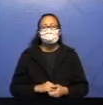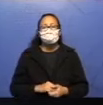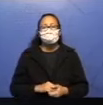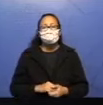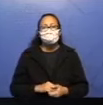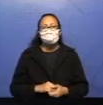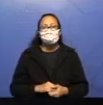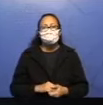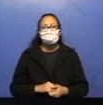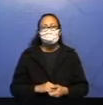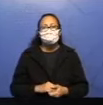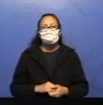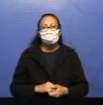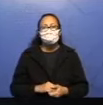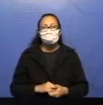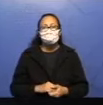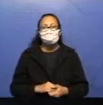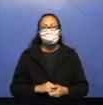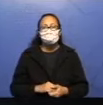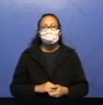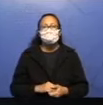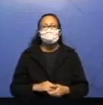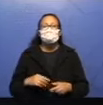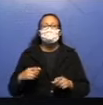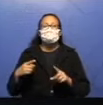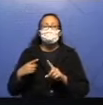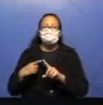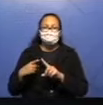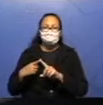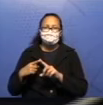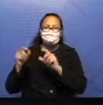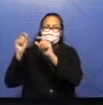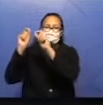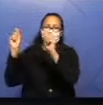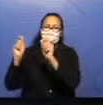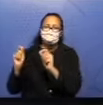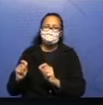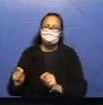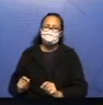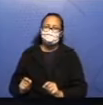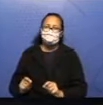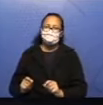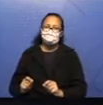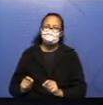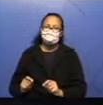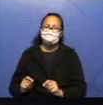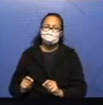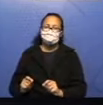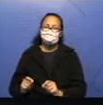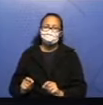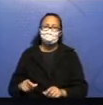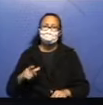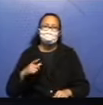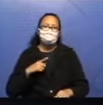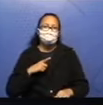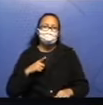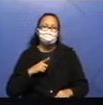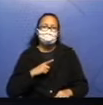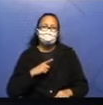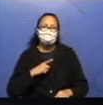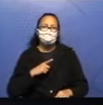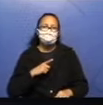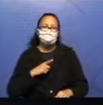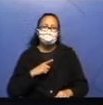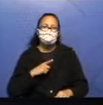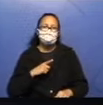Sobre o item número 1. A estruturação da nossa aula de produção de texto. Ele tem que ter o quê? Ele